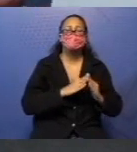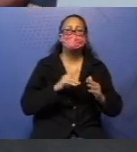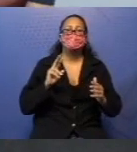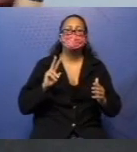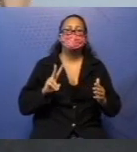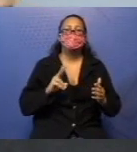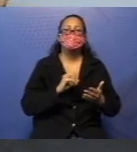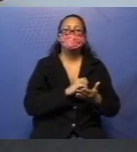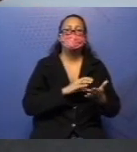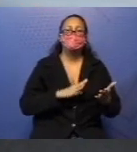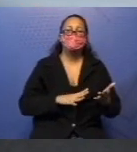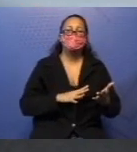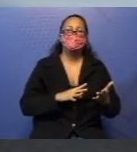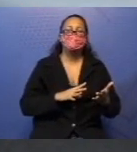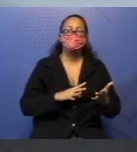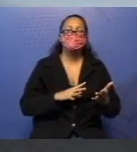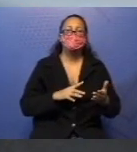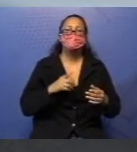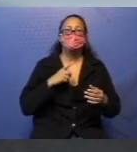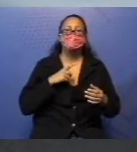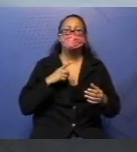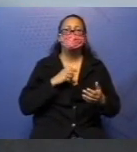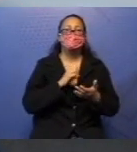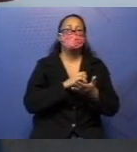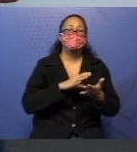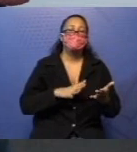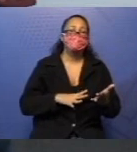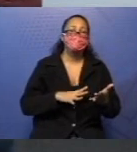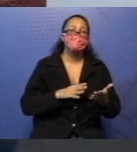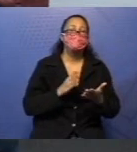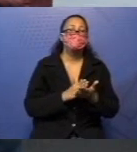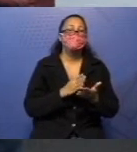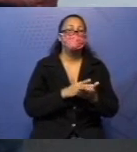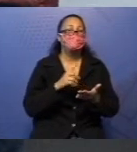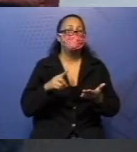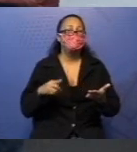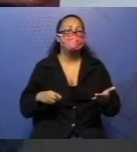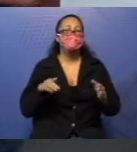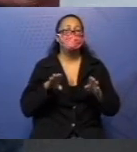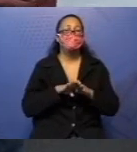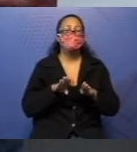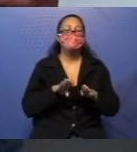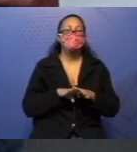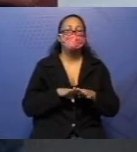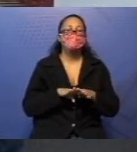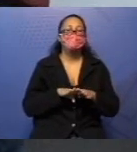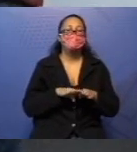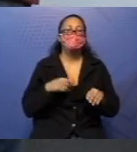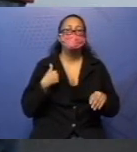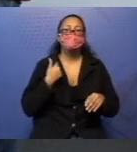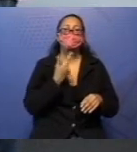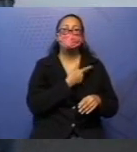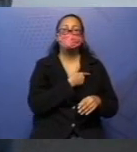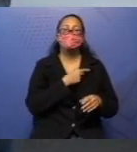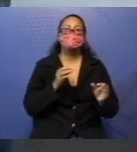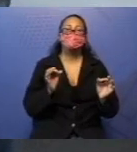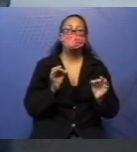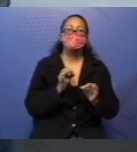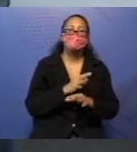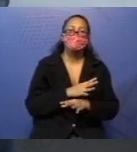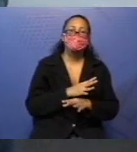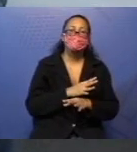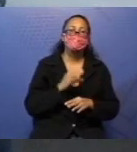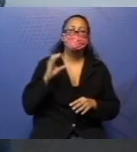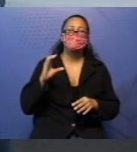mais as atividades das páginas anteriores. Pessoal, então, nós encerramos esse capítulo